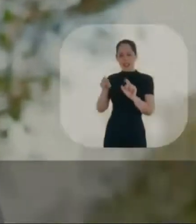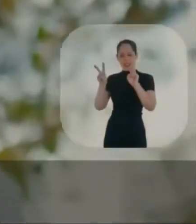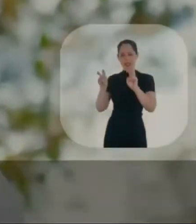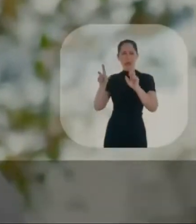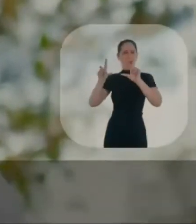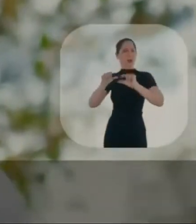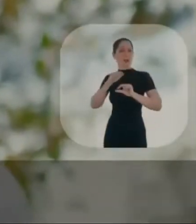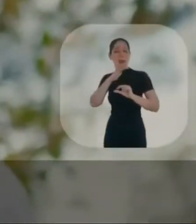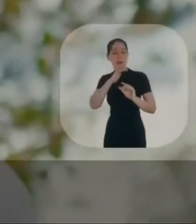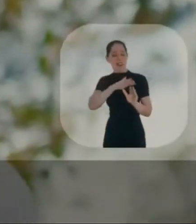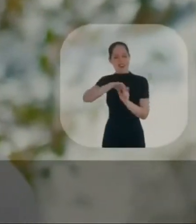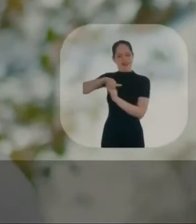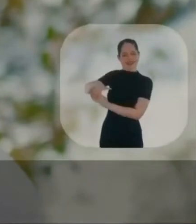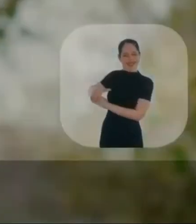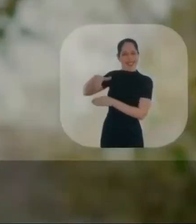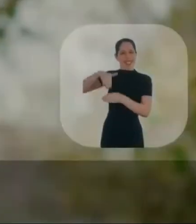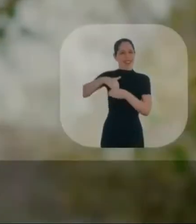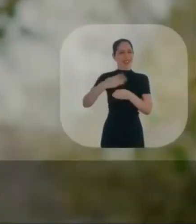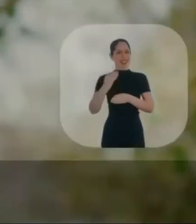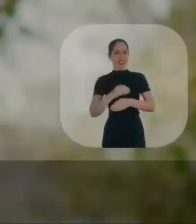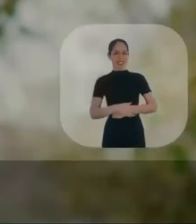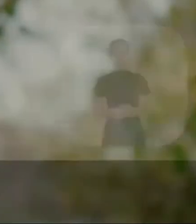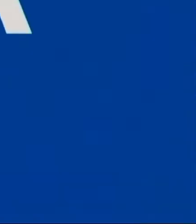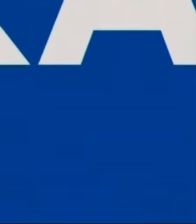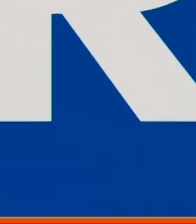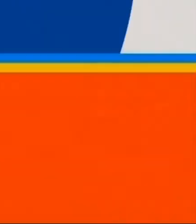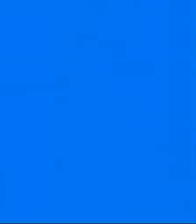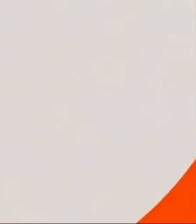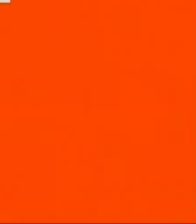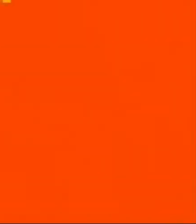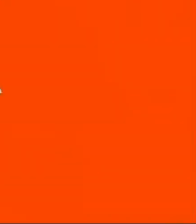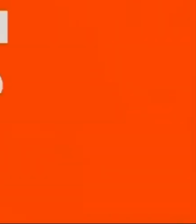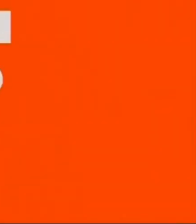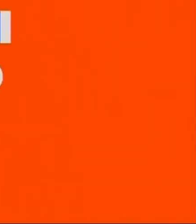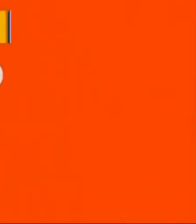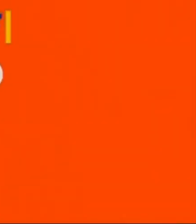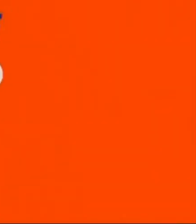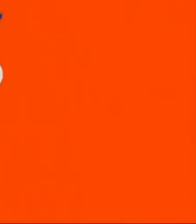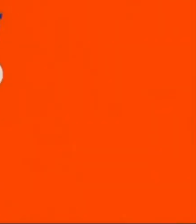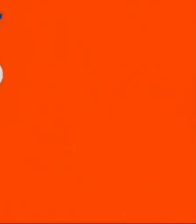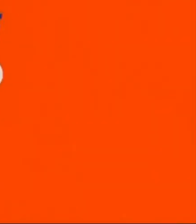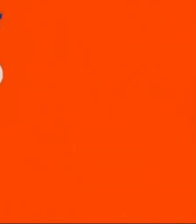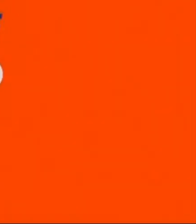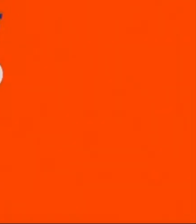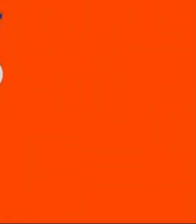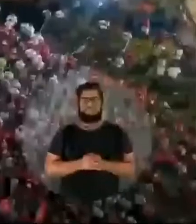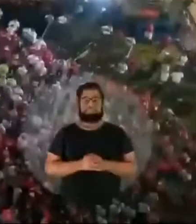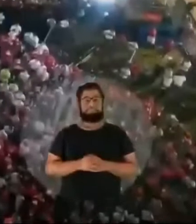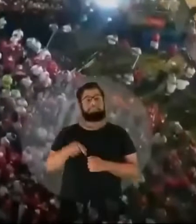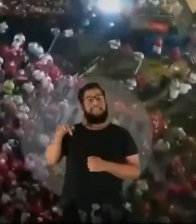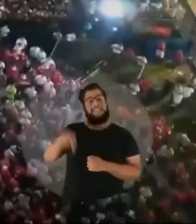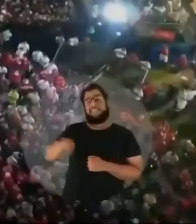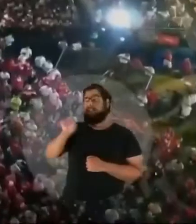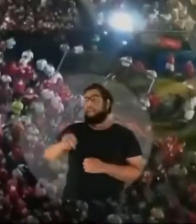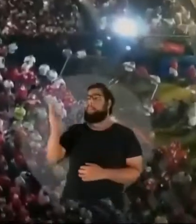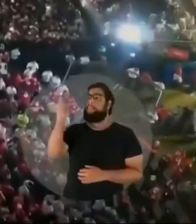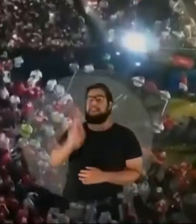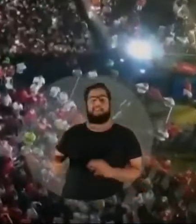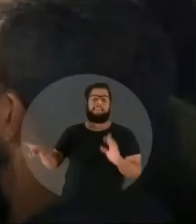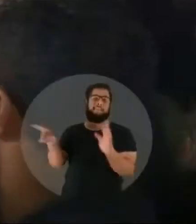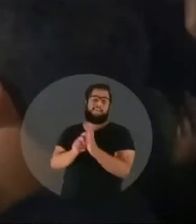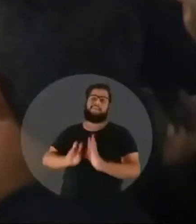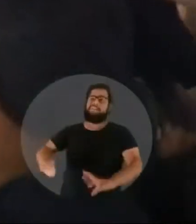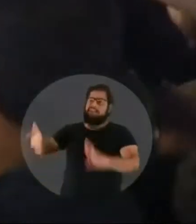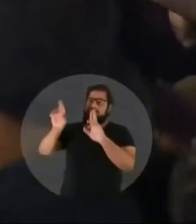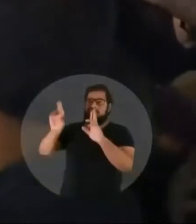novo Brasil, livre do menos pior. Vai de 30. Agora é 30, vai. Felipe Presidente. Esse é o